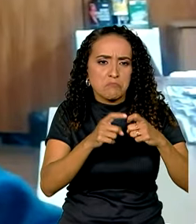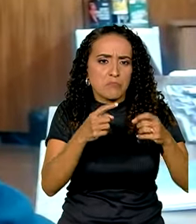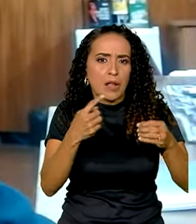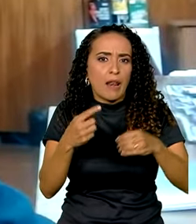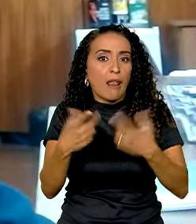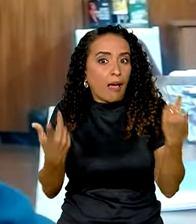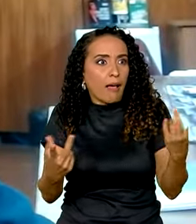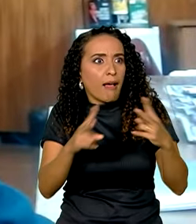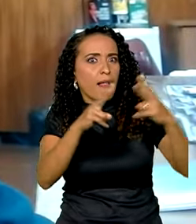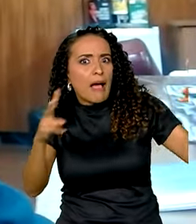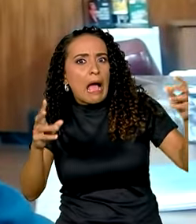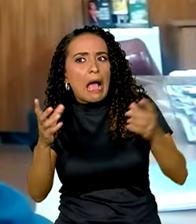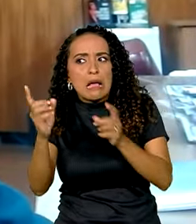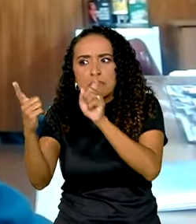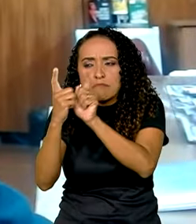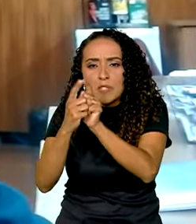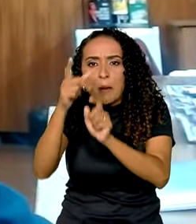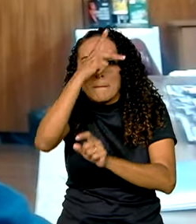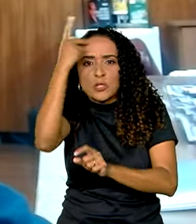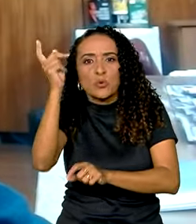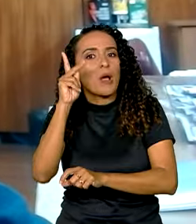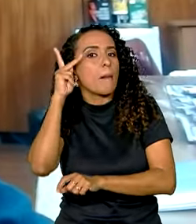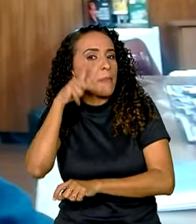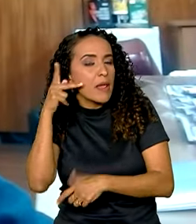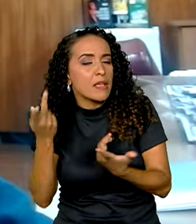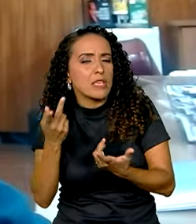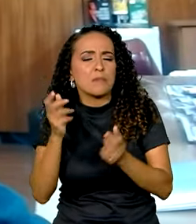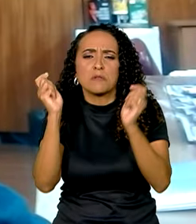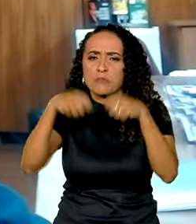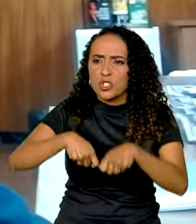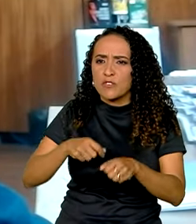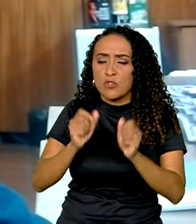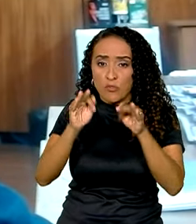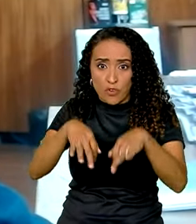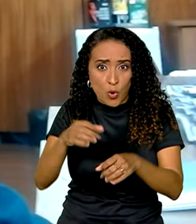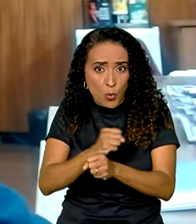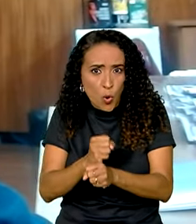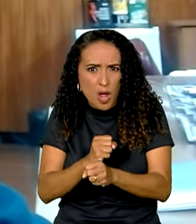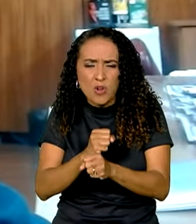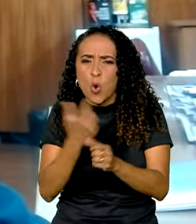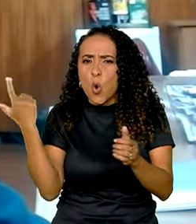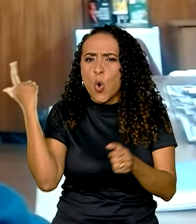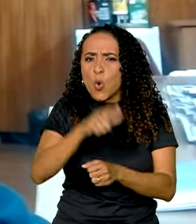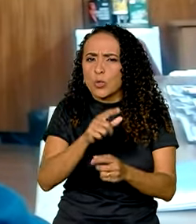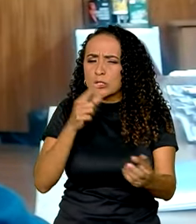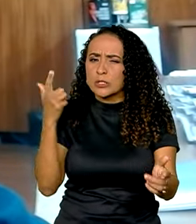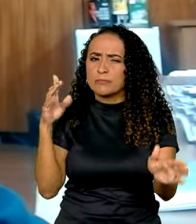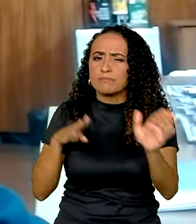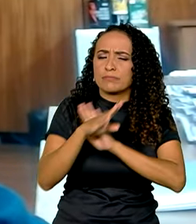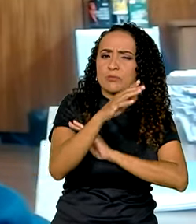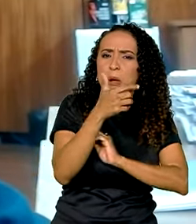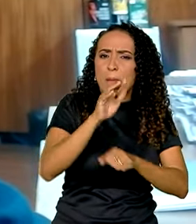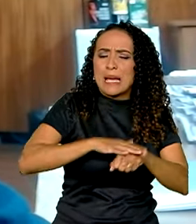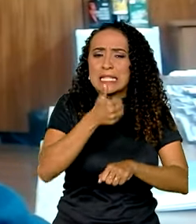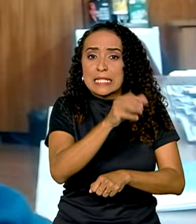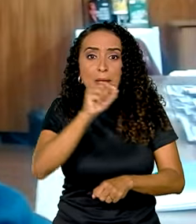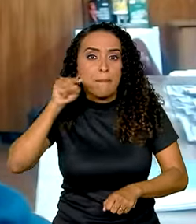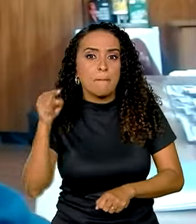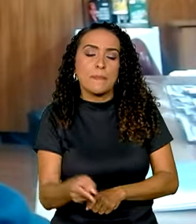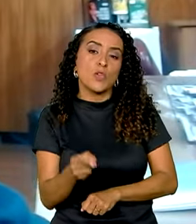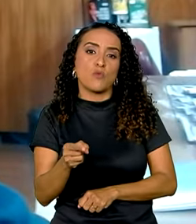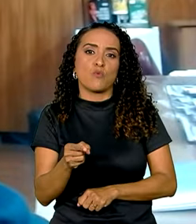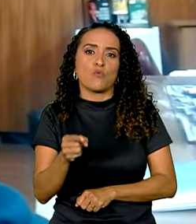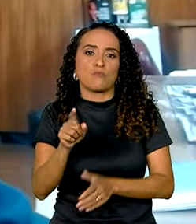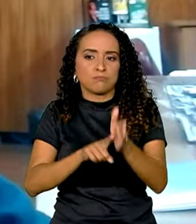da Paraíba. É bem provável que nós consigamos, no final do ano, chegar a uma marca de estar realizando mais de 100 mil perícias por